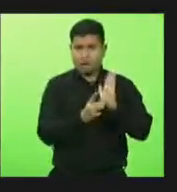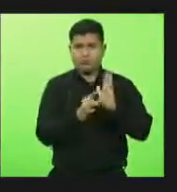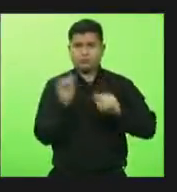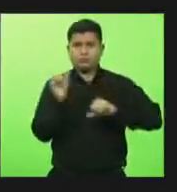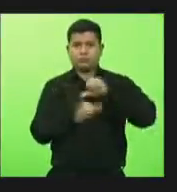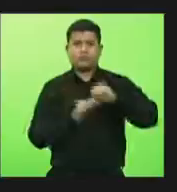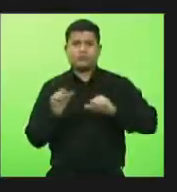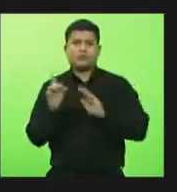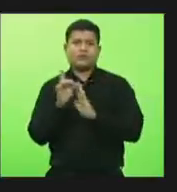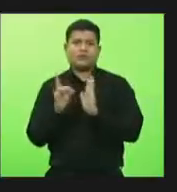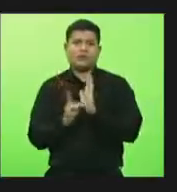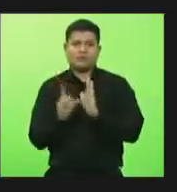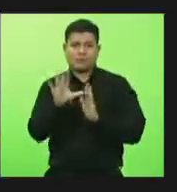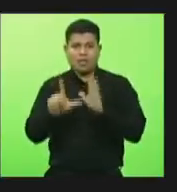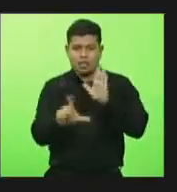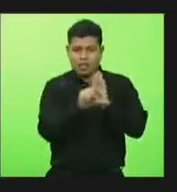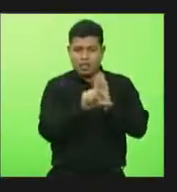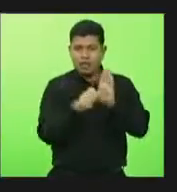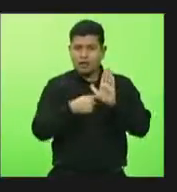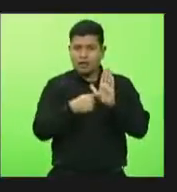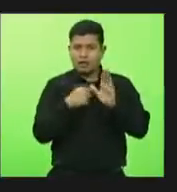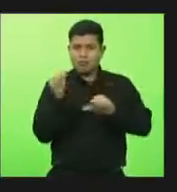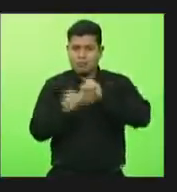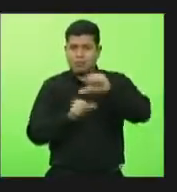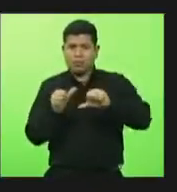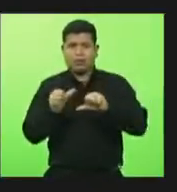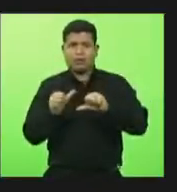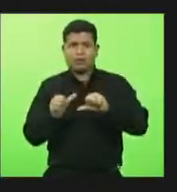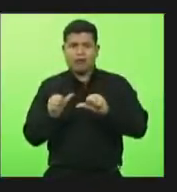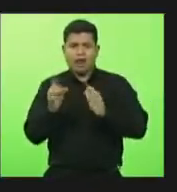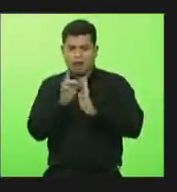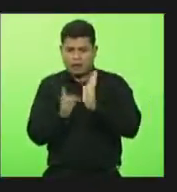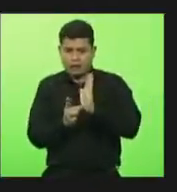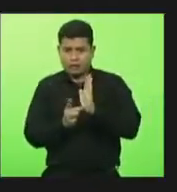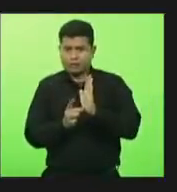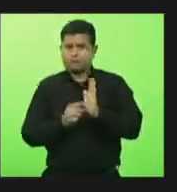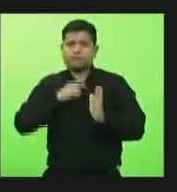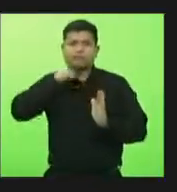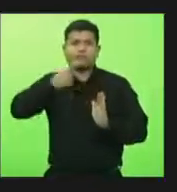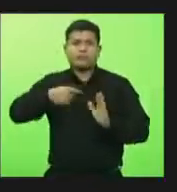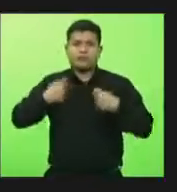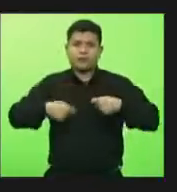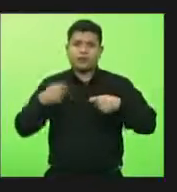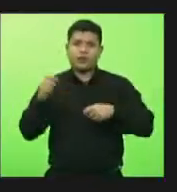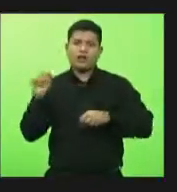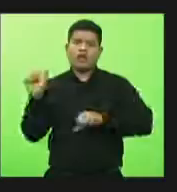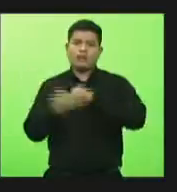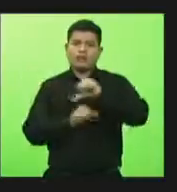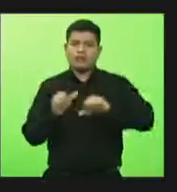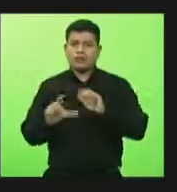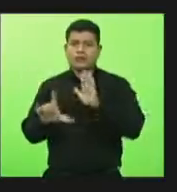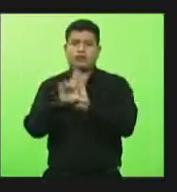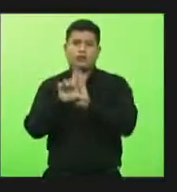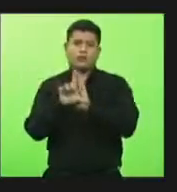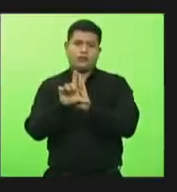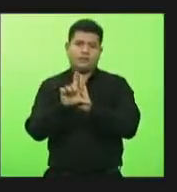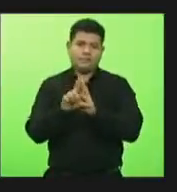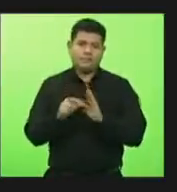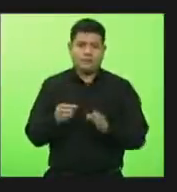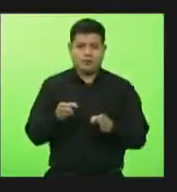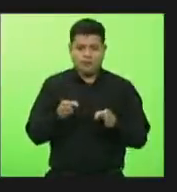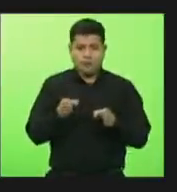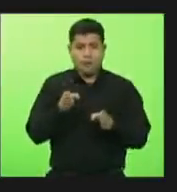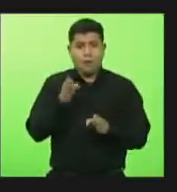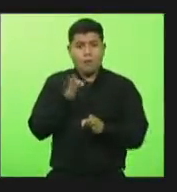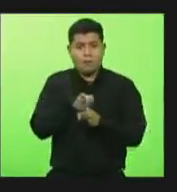agora a lei é só outra lei, então eu vejo que está em vigor, o prazo era até dia 1º de agosto